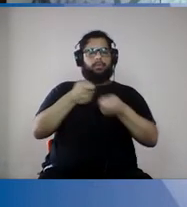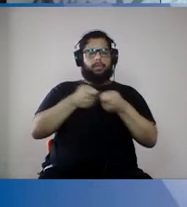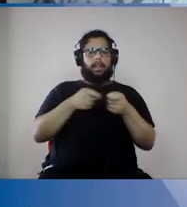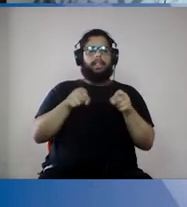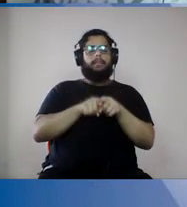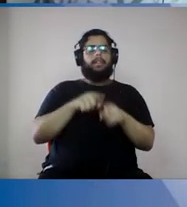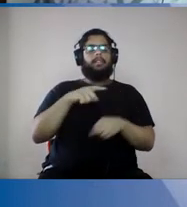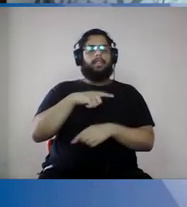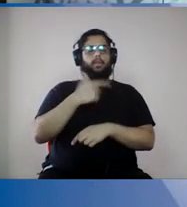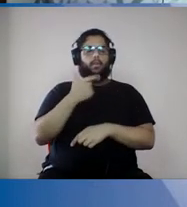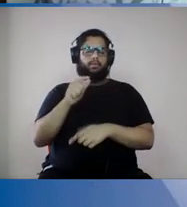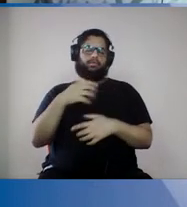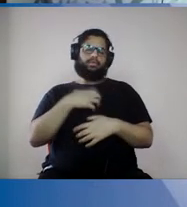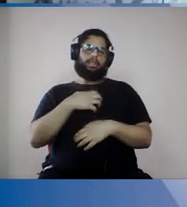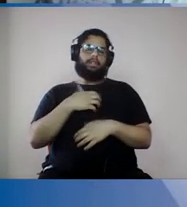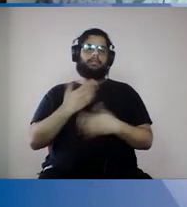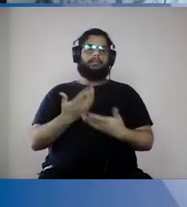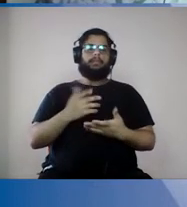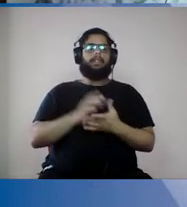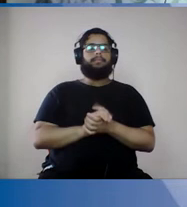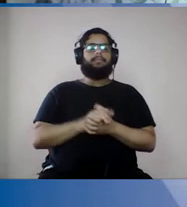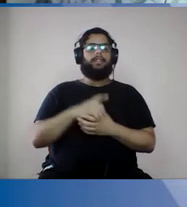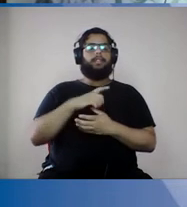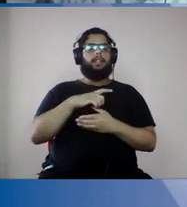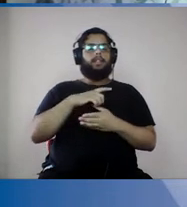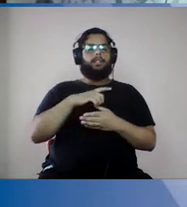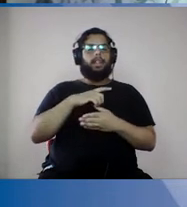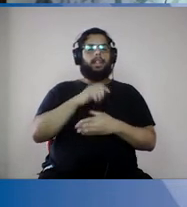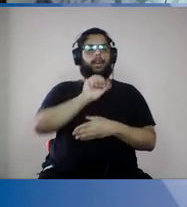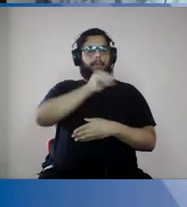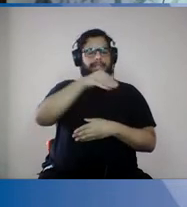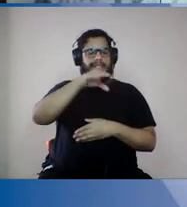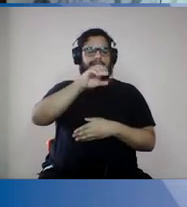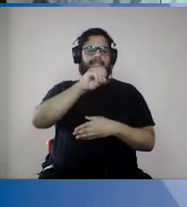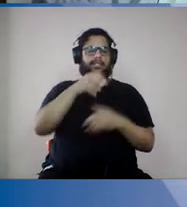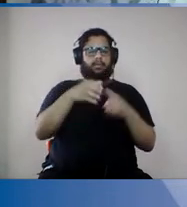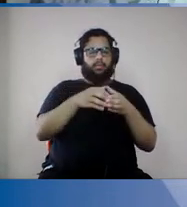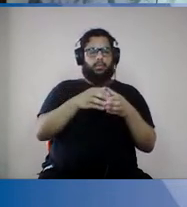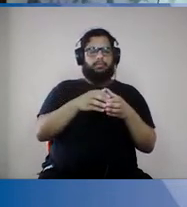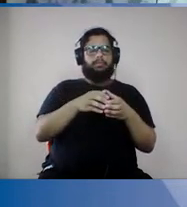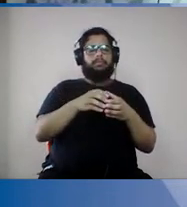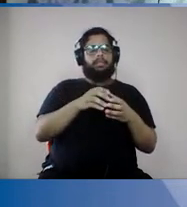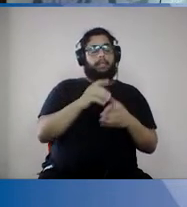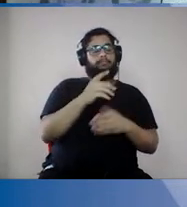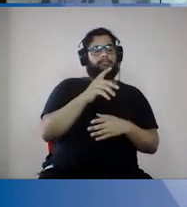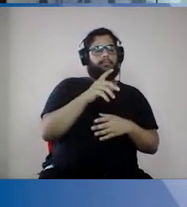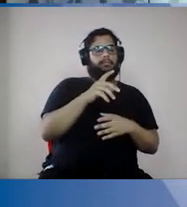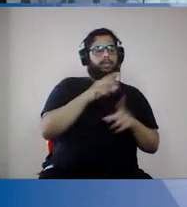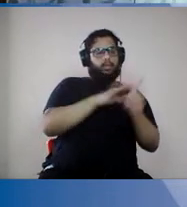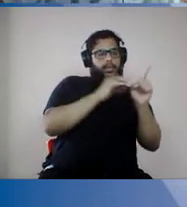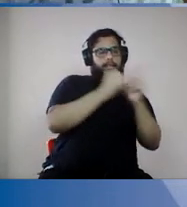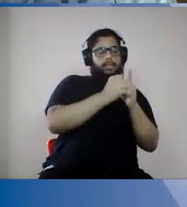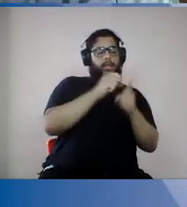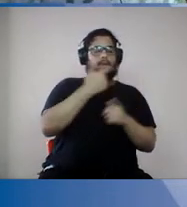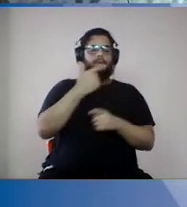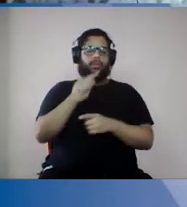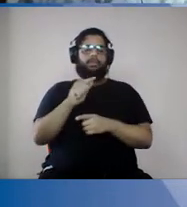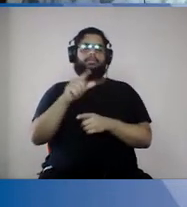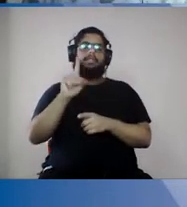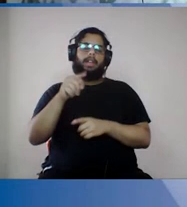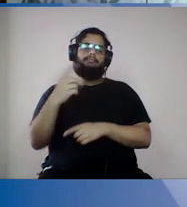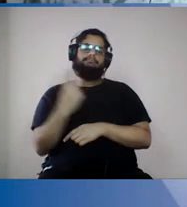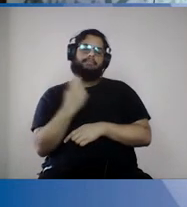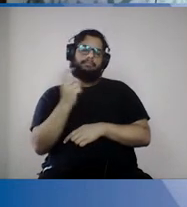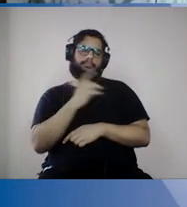combate, né? Então, nós temos um conjunto de ações que são responsabilidades individuais e um conjunto de ações que são responsabilidades governamentais